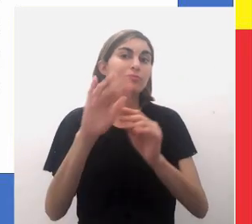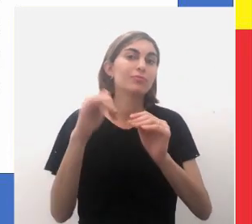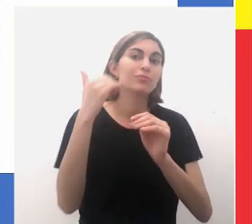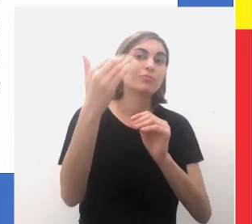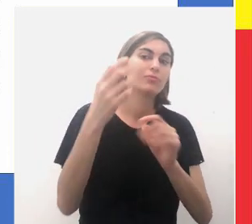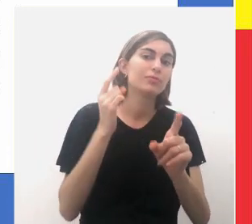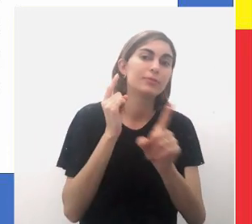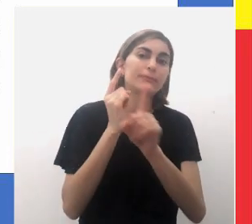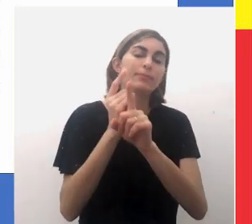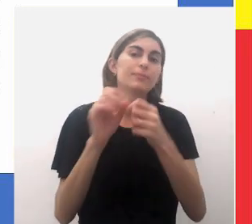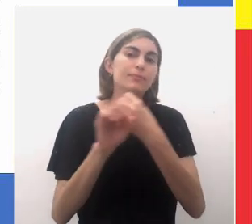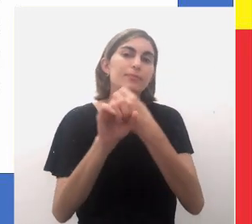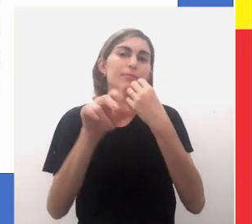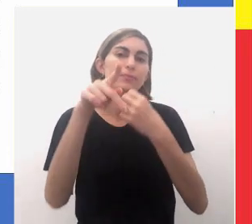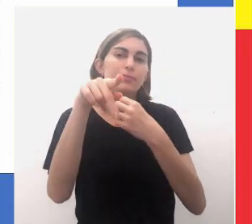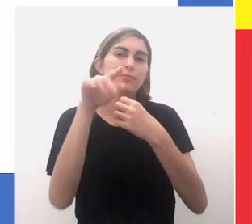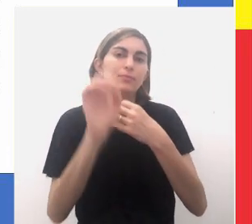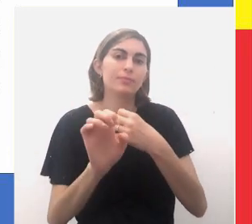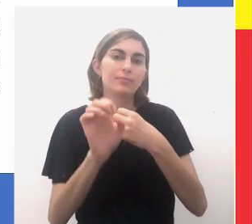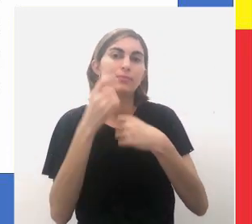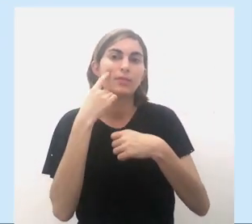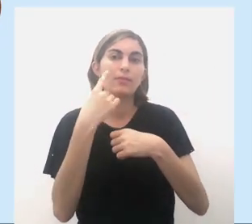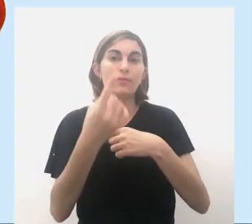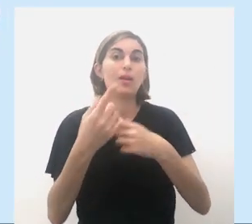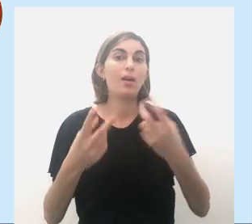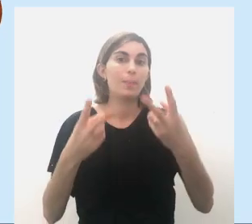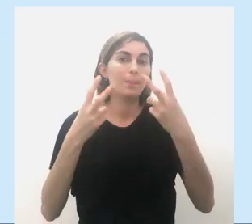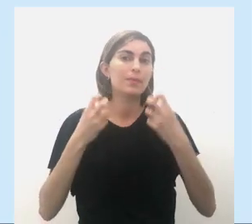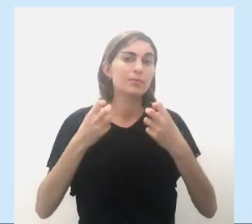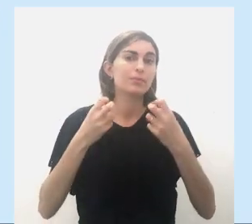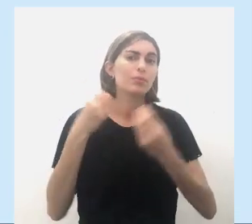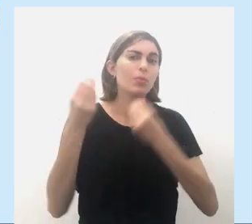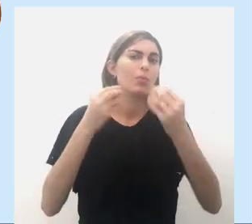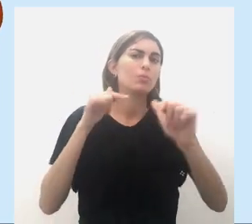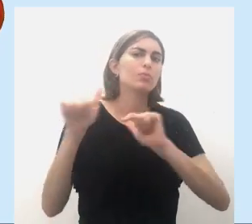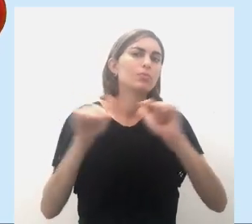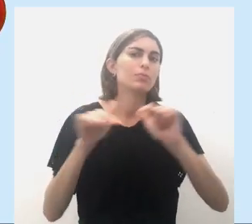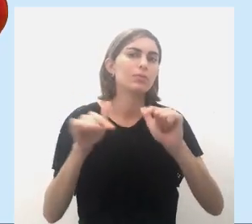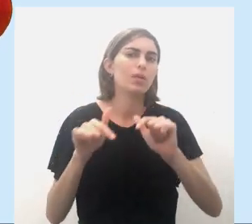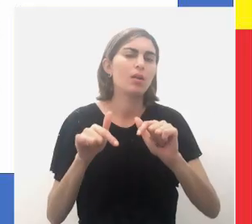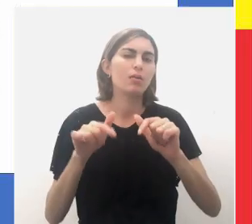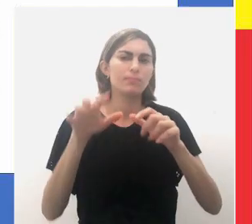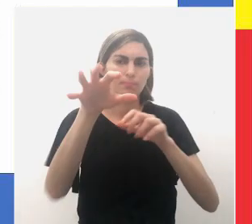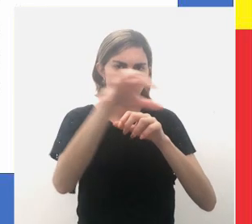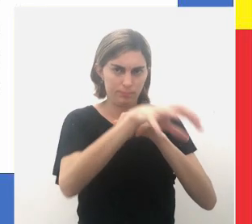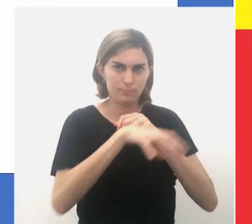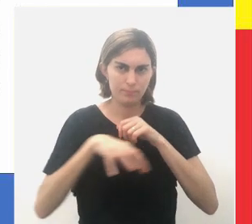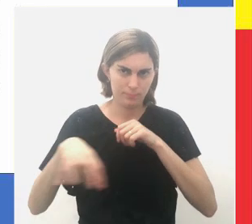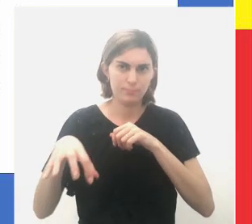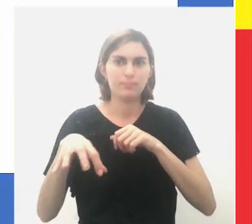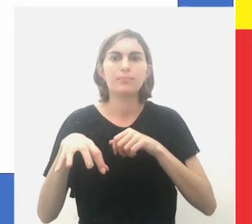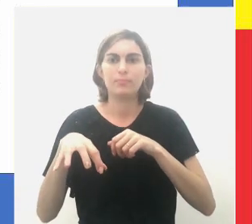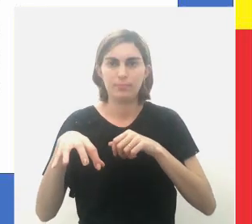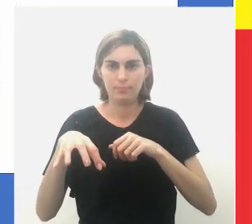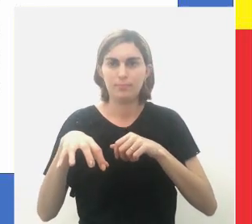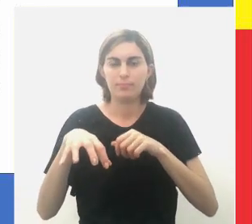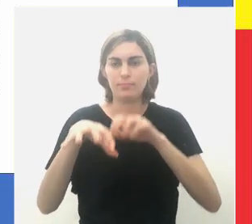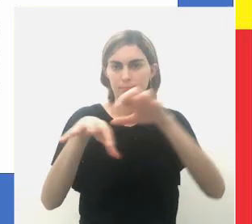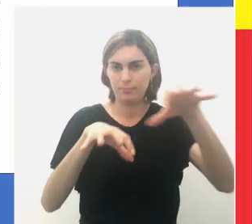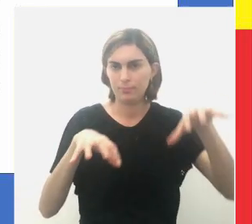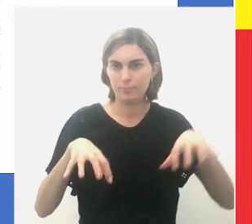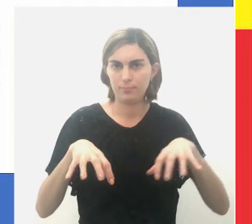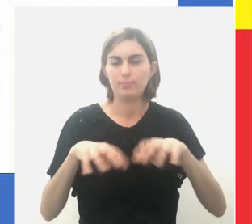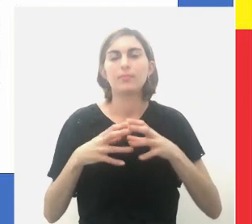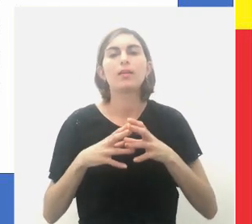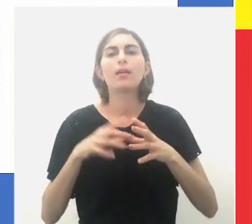você que está no outro lado aí, no Educa.PE, me vendo aí no Educa.PE. Observe como era o processo. Então, nas aldeias de